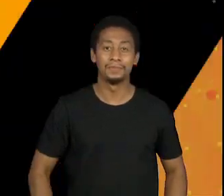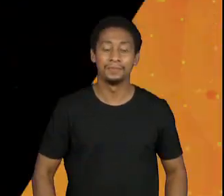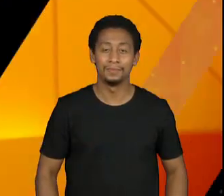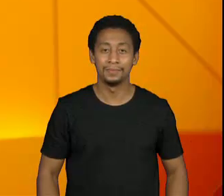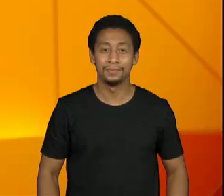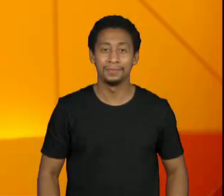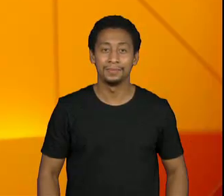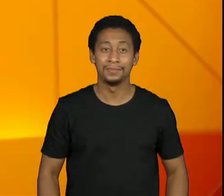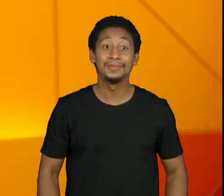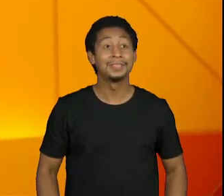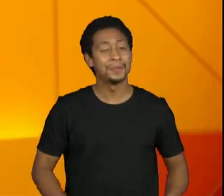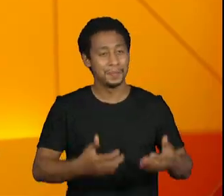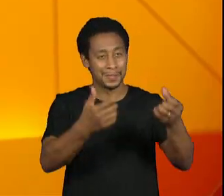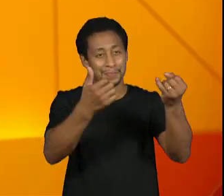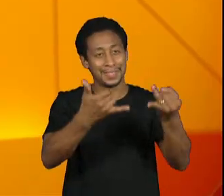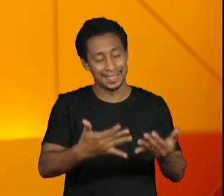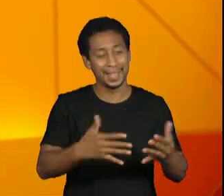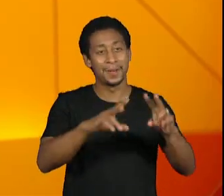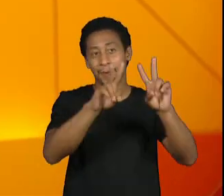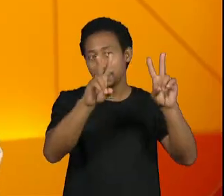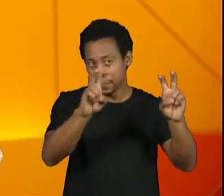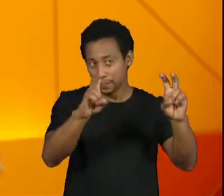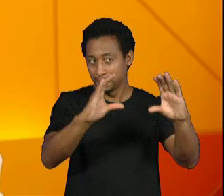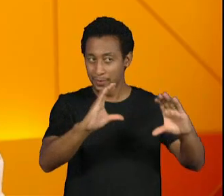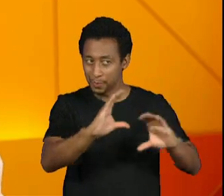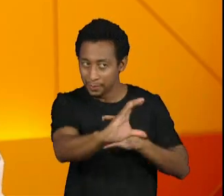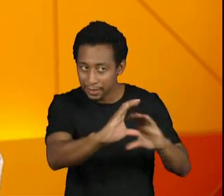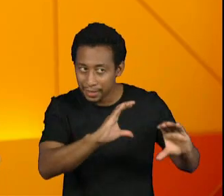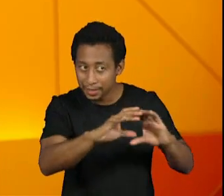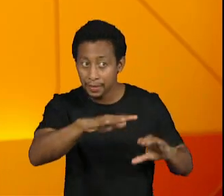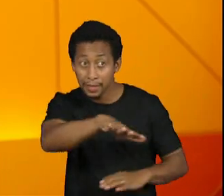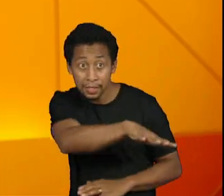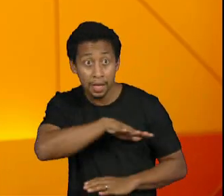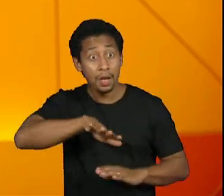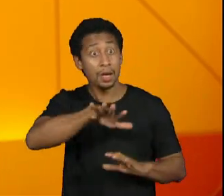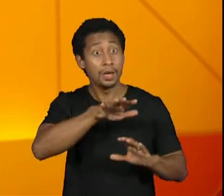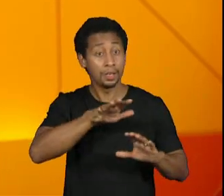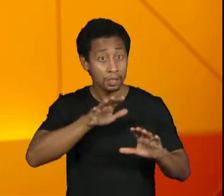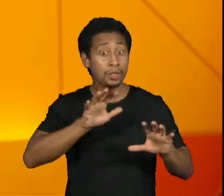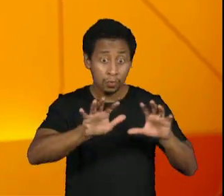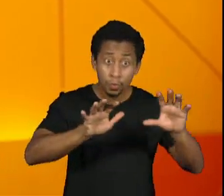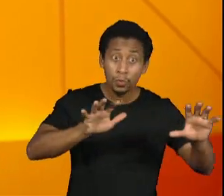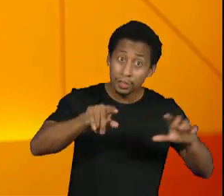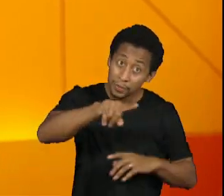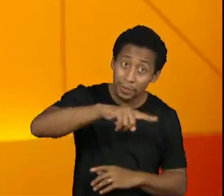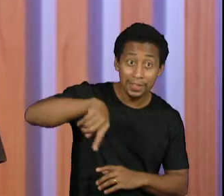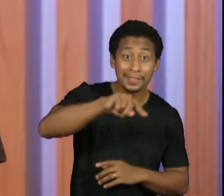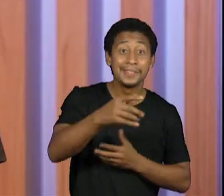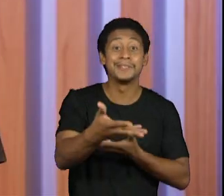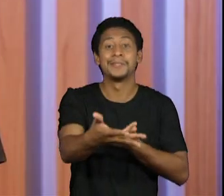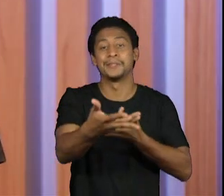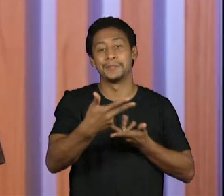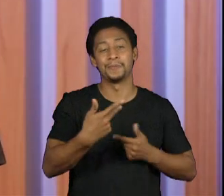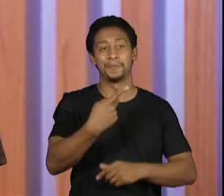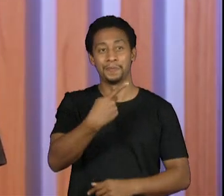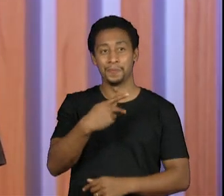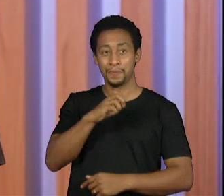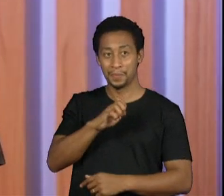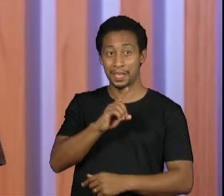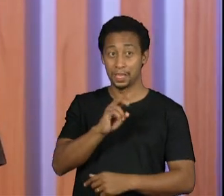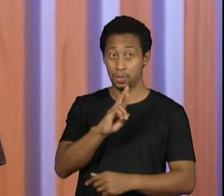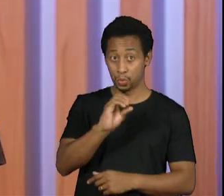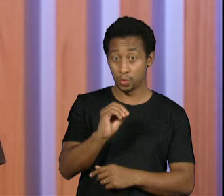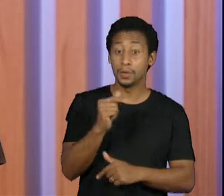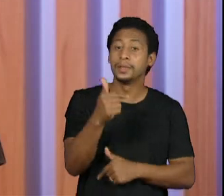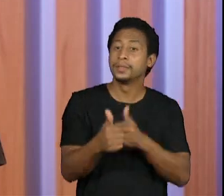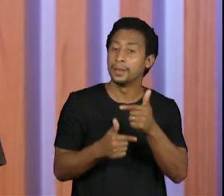E para falar sobre comunicação, esse mercado que tanto influencia o nosso dia a dia, eu recebo aqui o jornalista Pedro Borges, do Portal